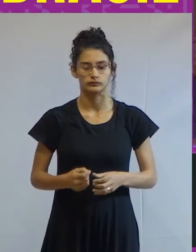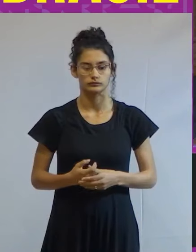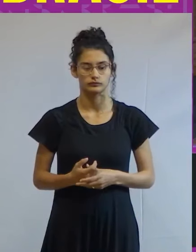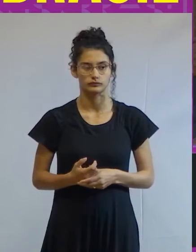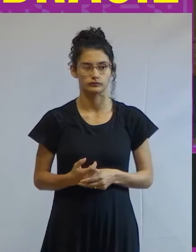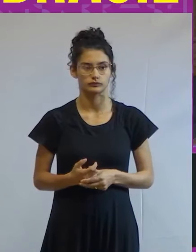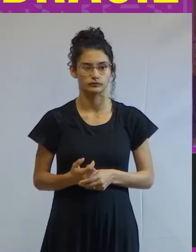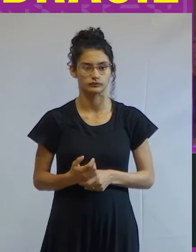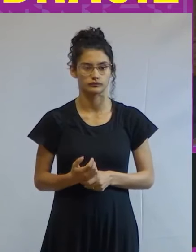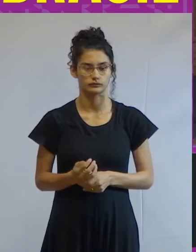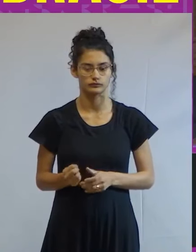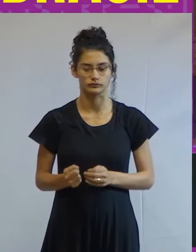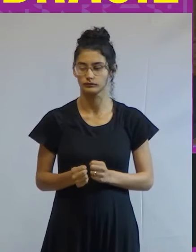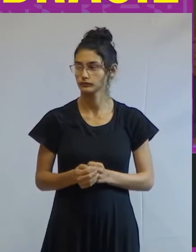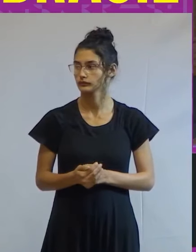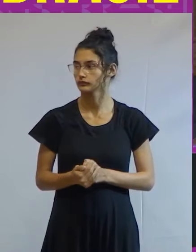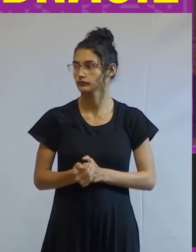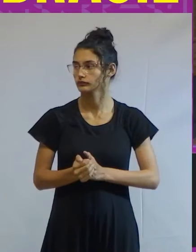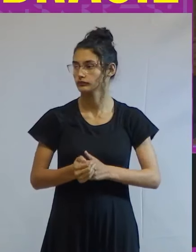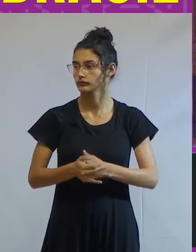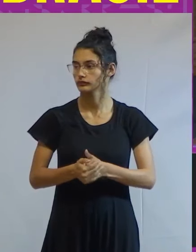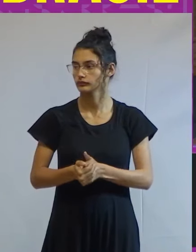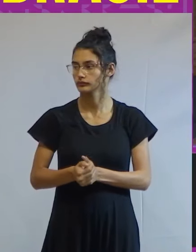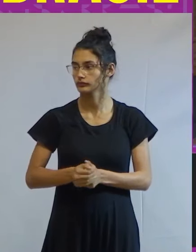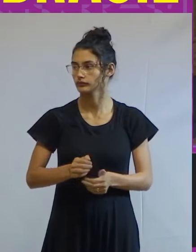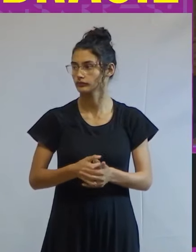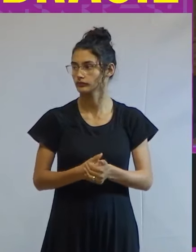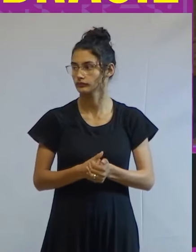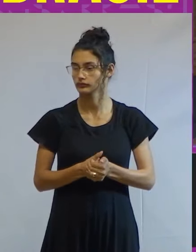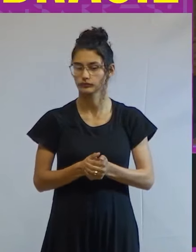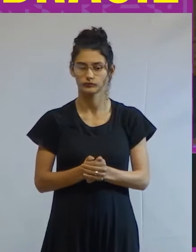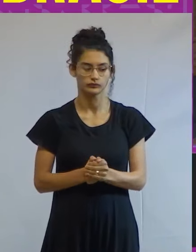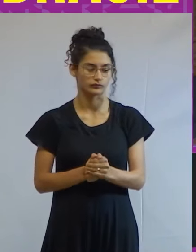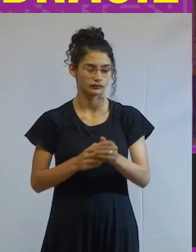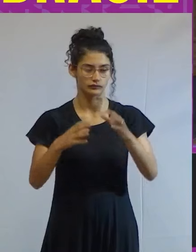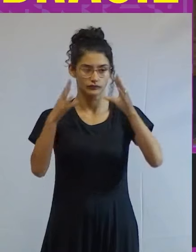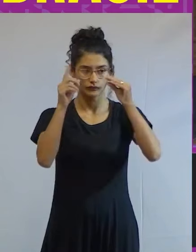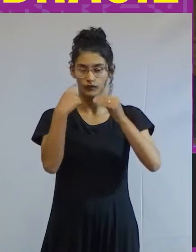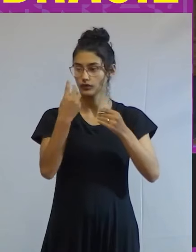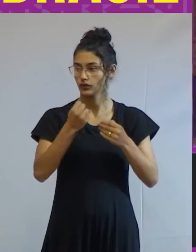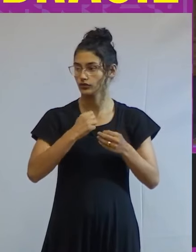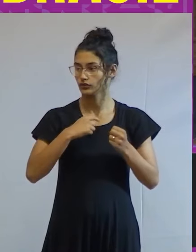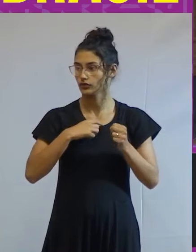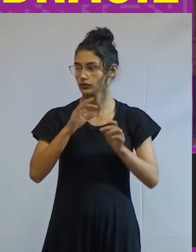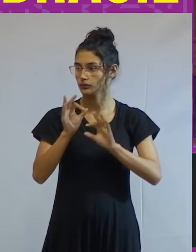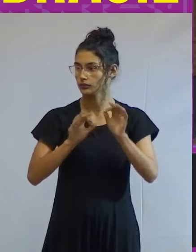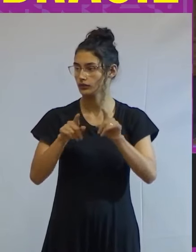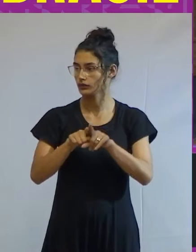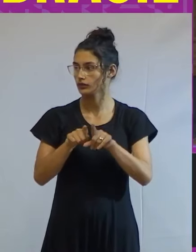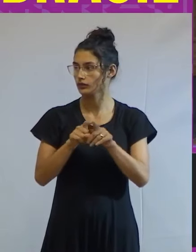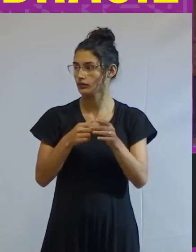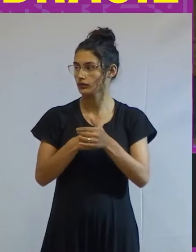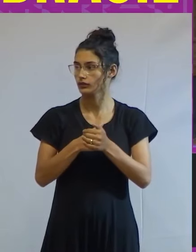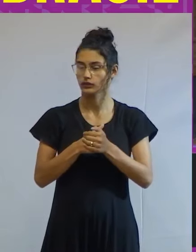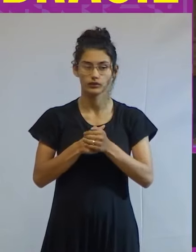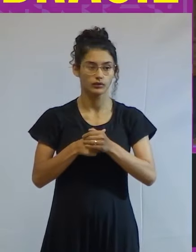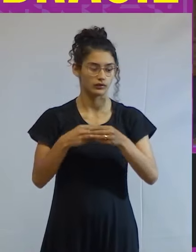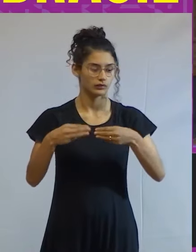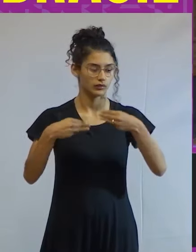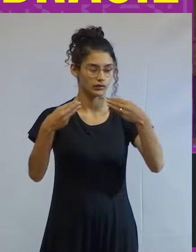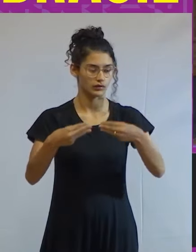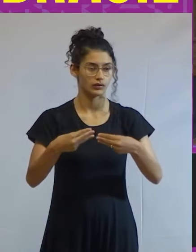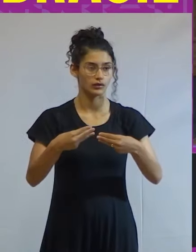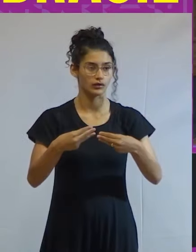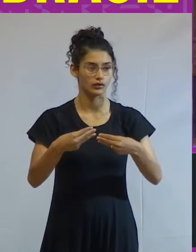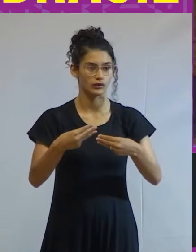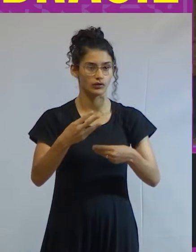é preciso avisar, a gente tinha inicialmente programado uma conferência do ministro Fernando Haddad,